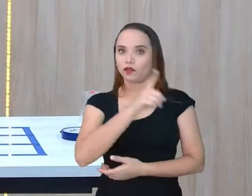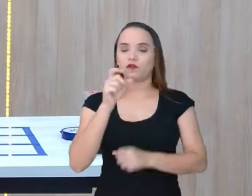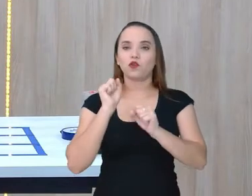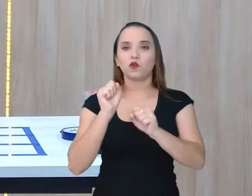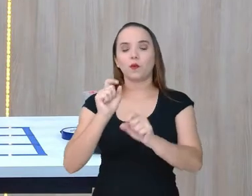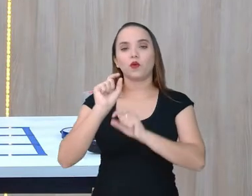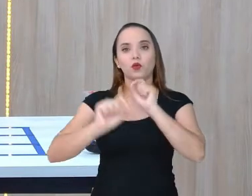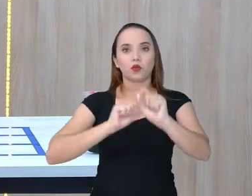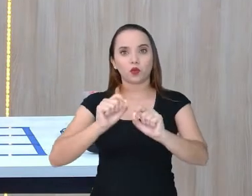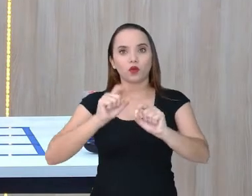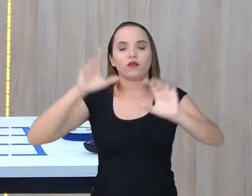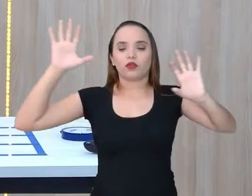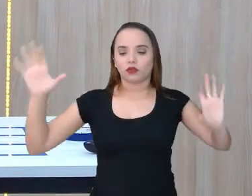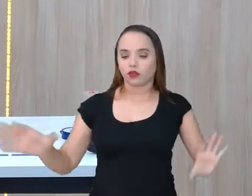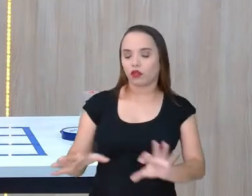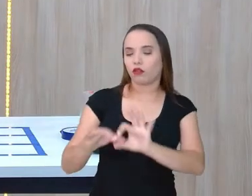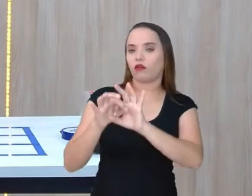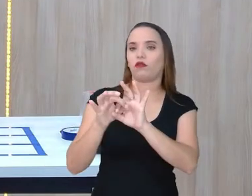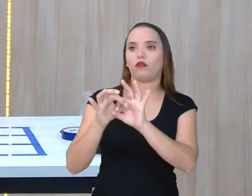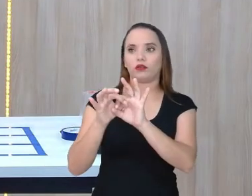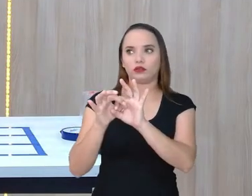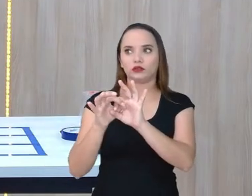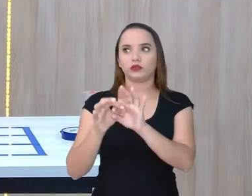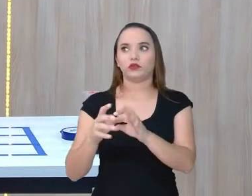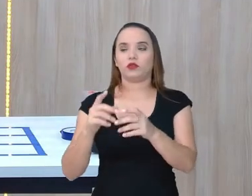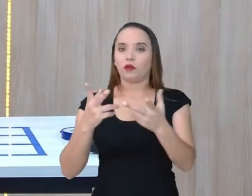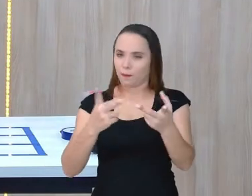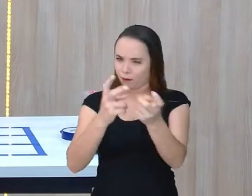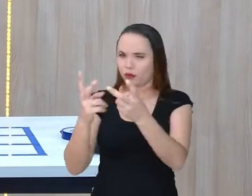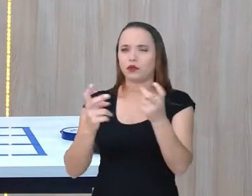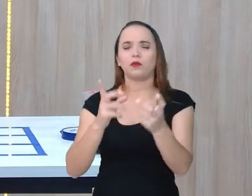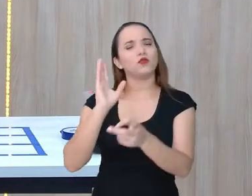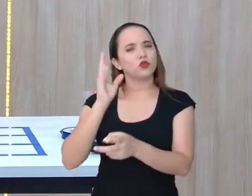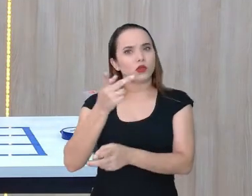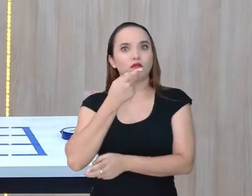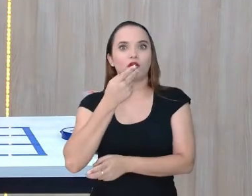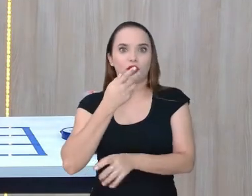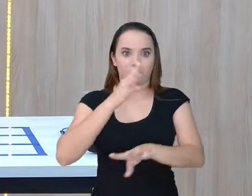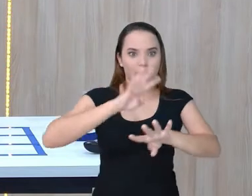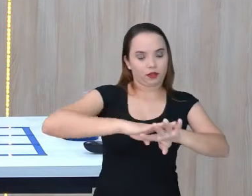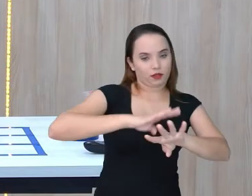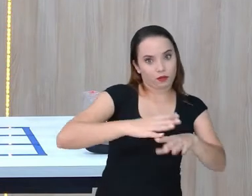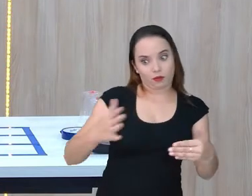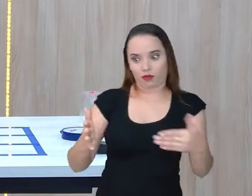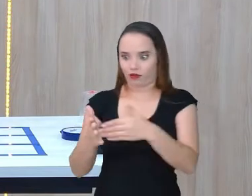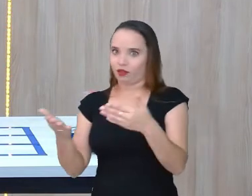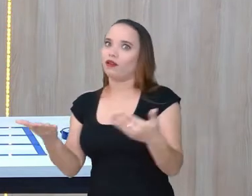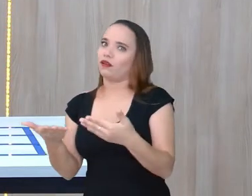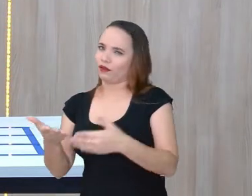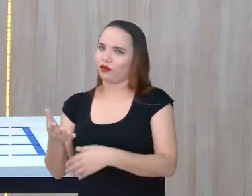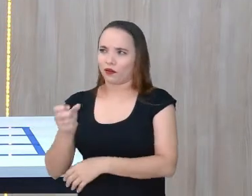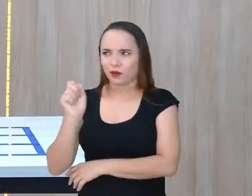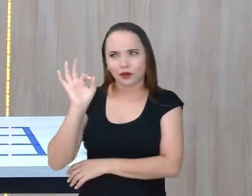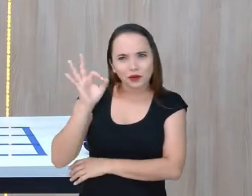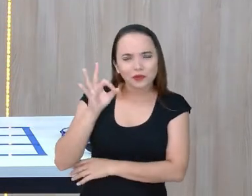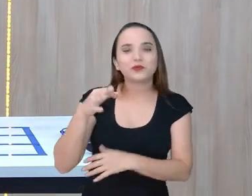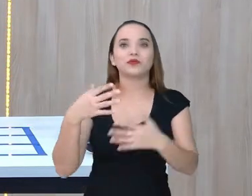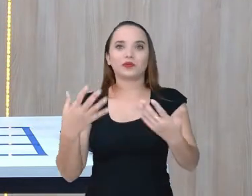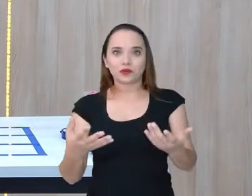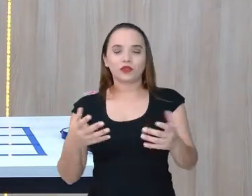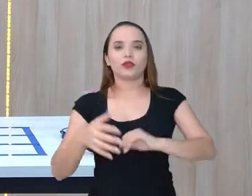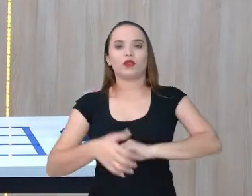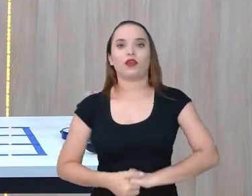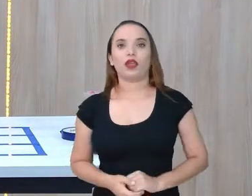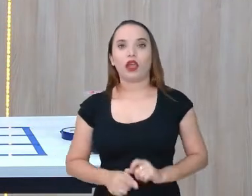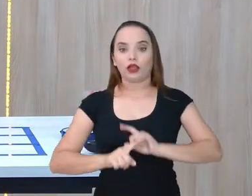todas essas relações aí de... Vejam, eu falei de matemática do começo até agora, né? Praticamente. Então, desde a relação aí da